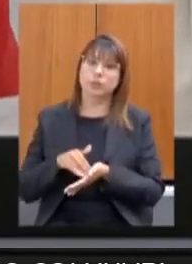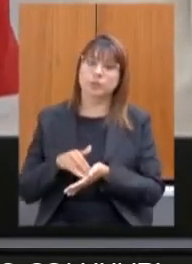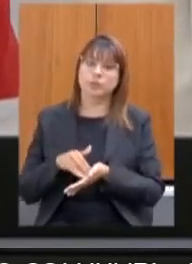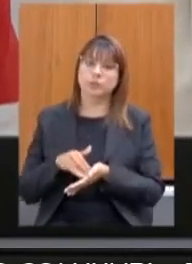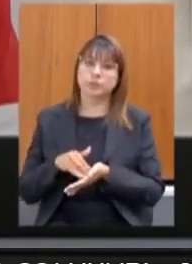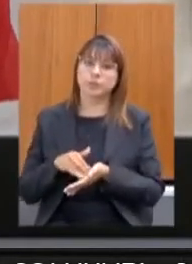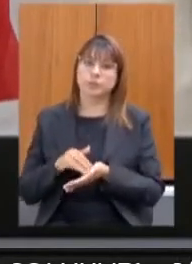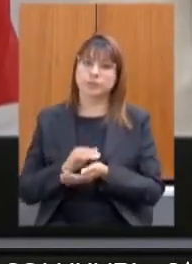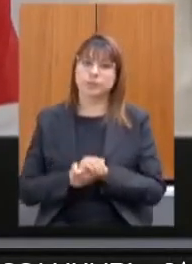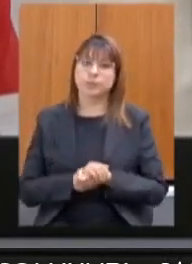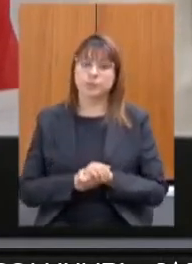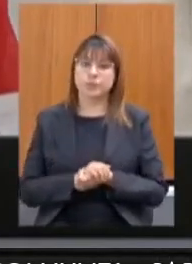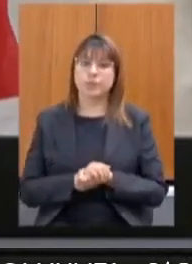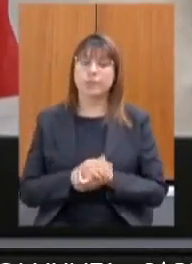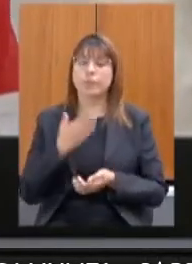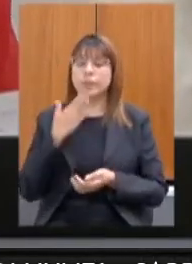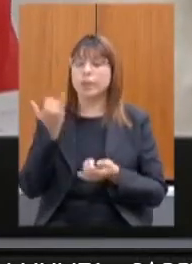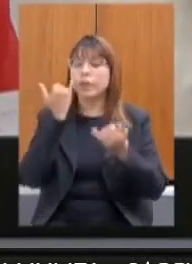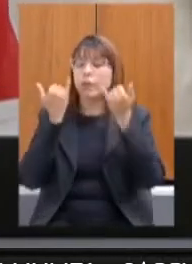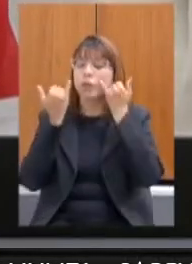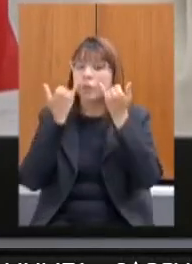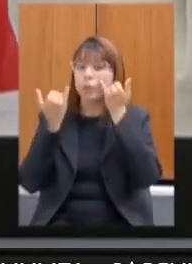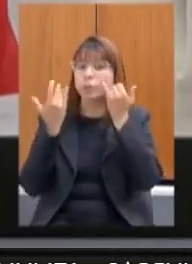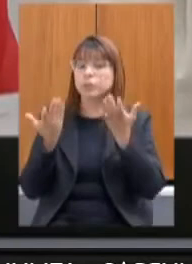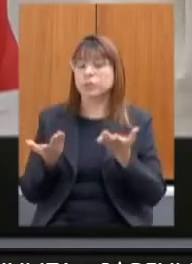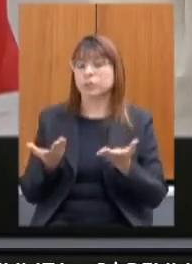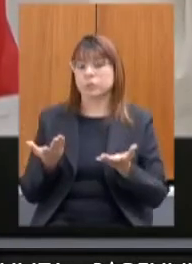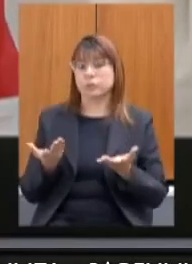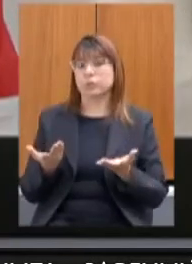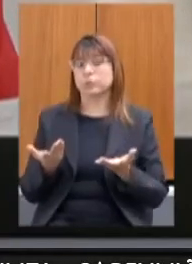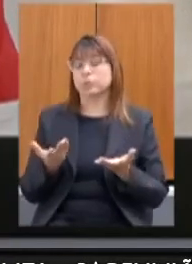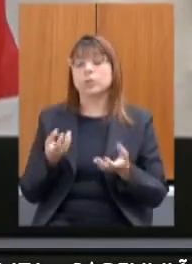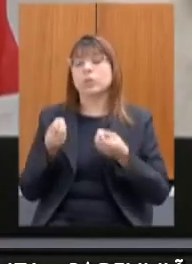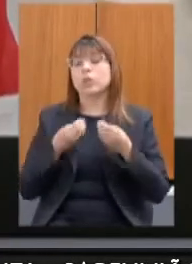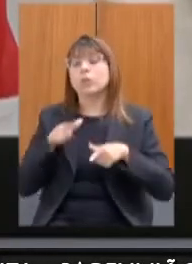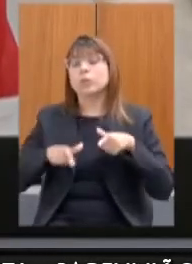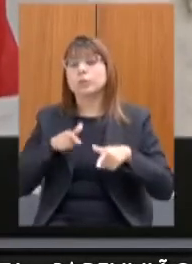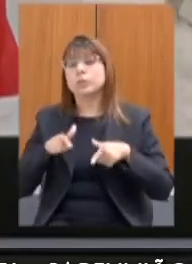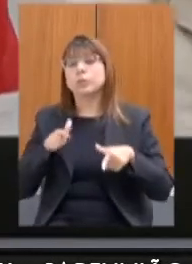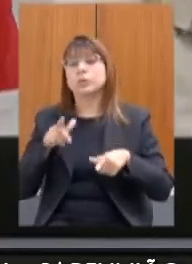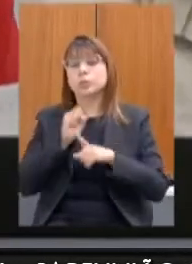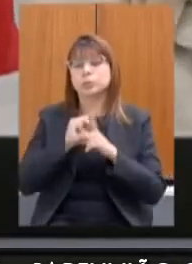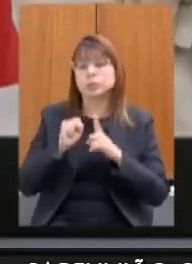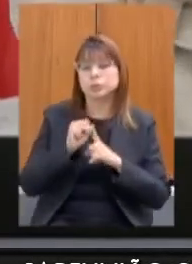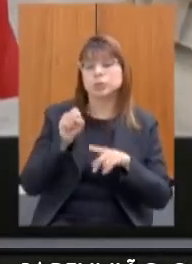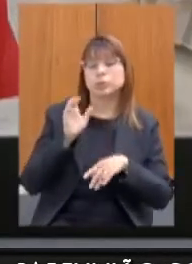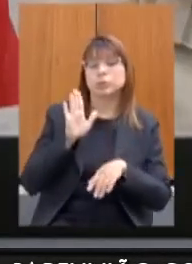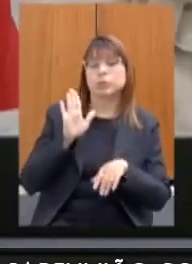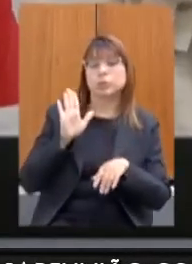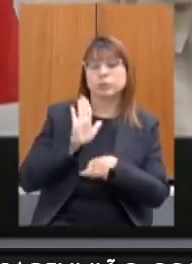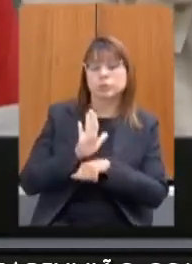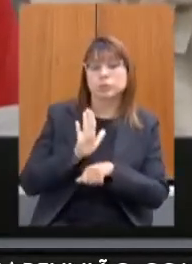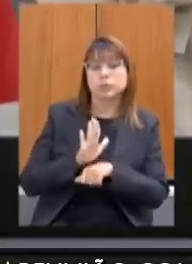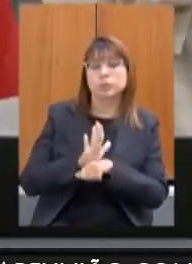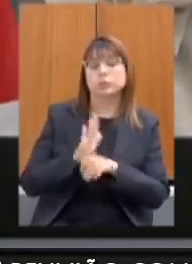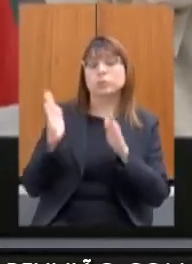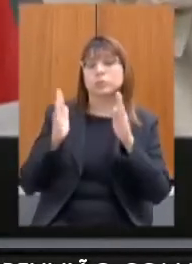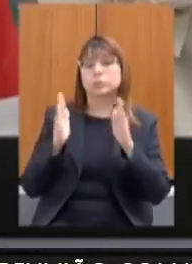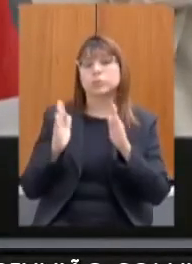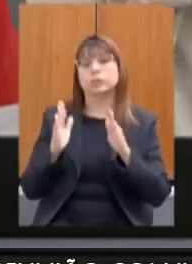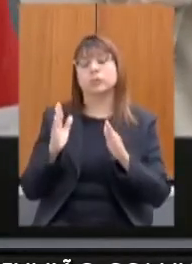de Desenvolvimento Social CEDES pedido de informações sobre como ficaram os serviços sócio-assistenciais durante a pandemia se houve